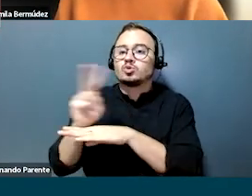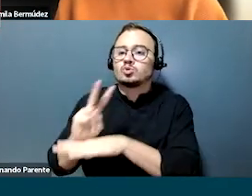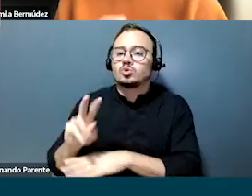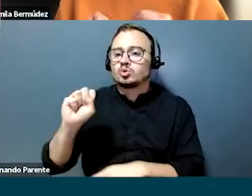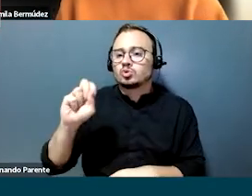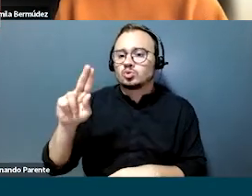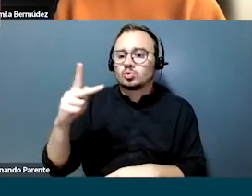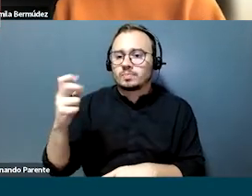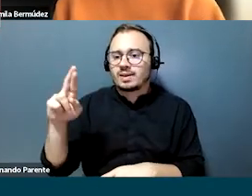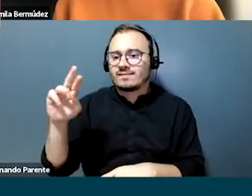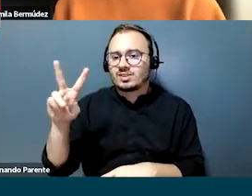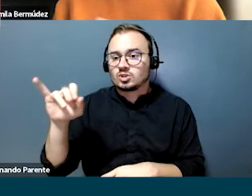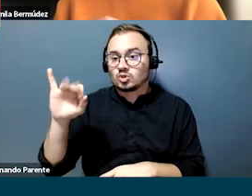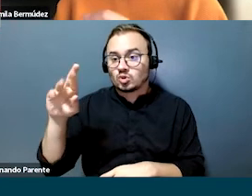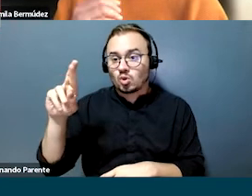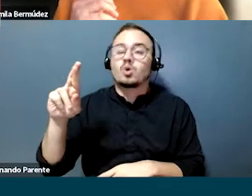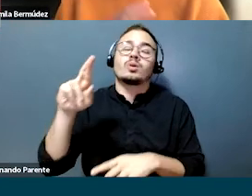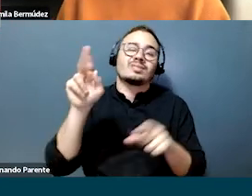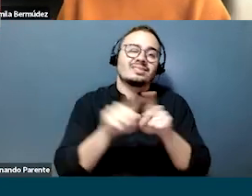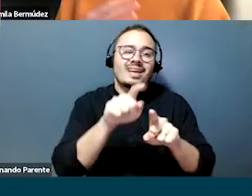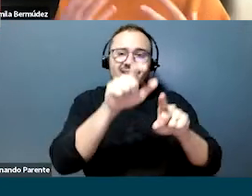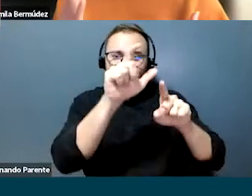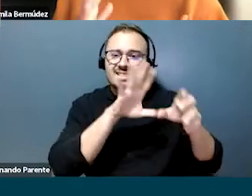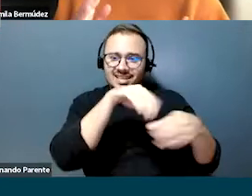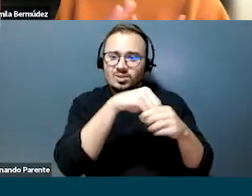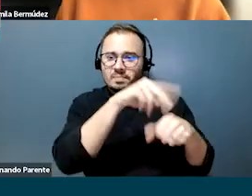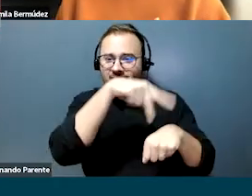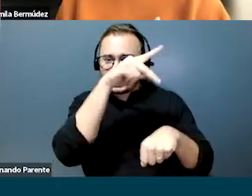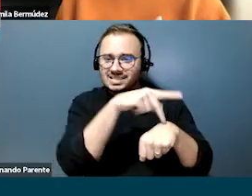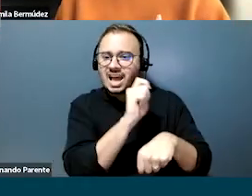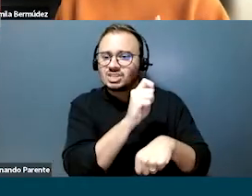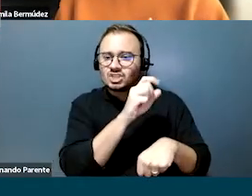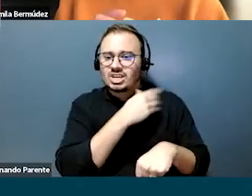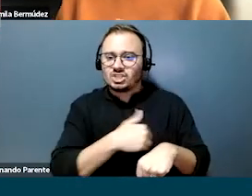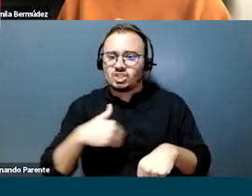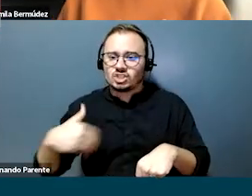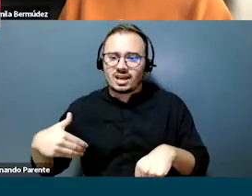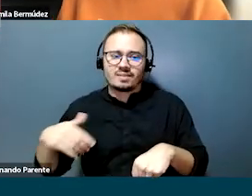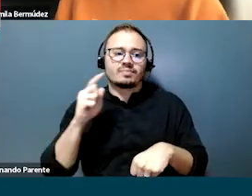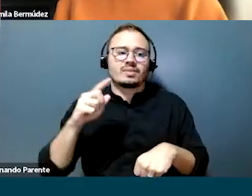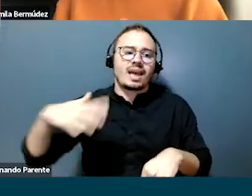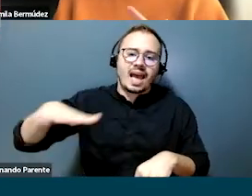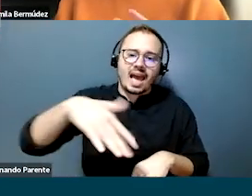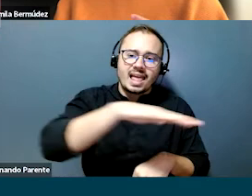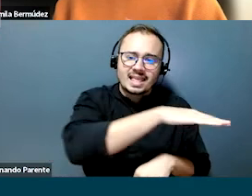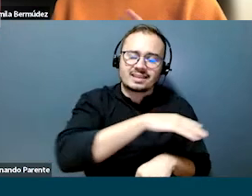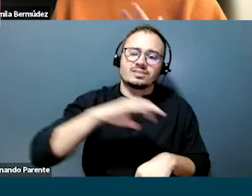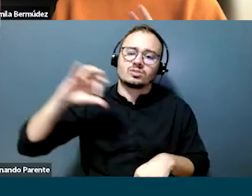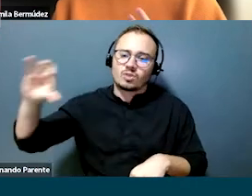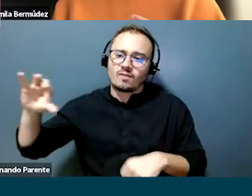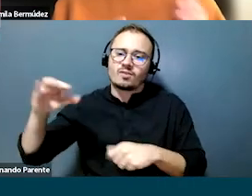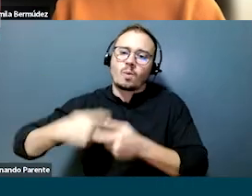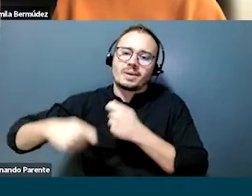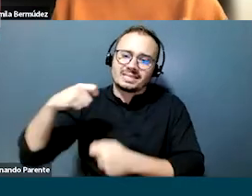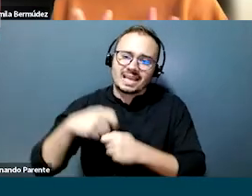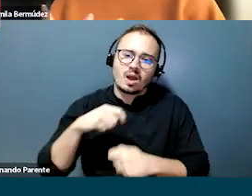consultoras, dentro do contexto da Natura Argentina, áreas, principalmente área comercial, de modelo de negócio, treinamentos, e